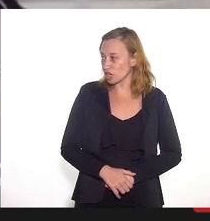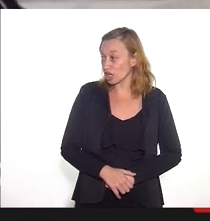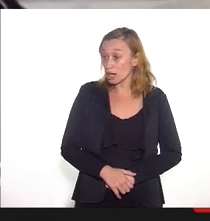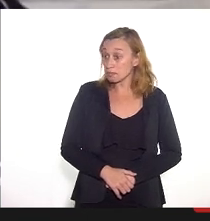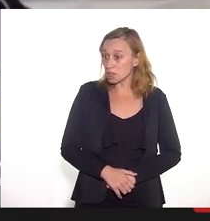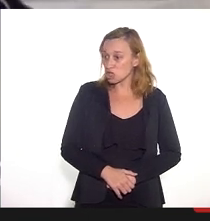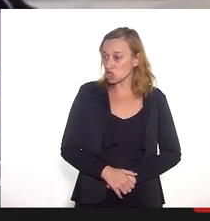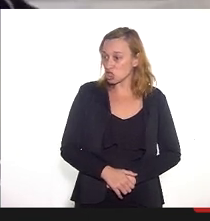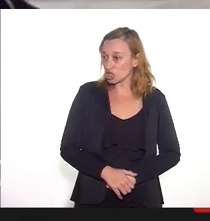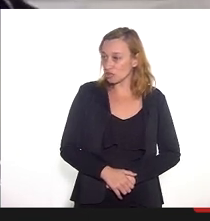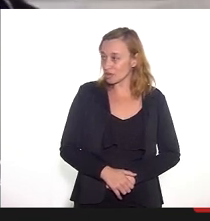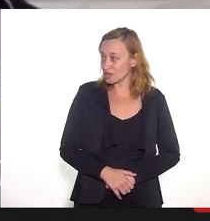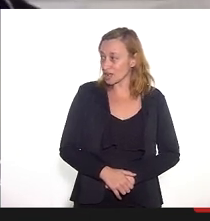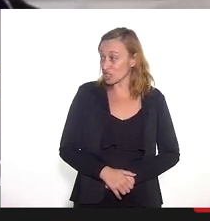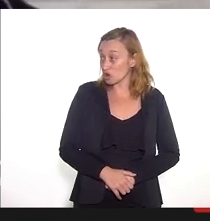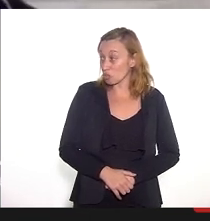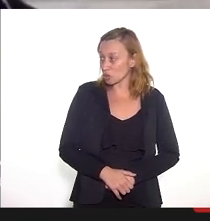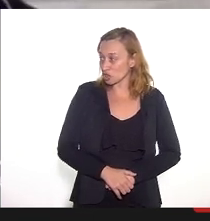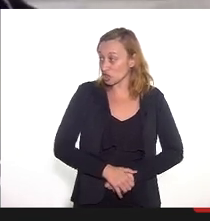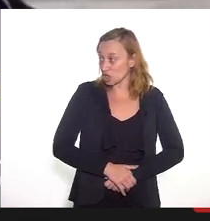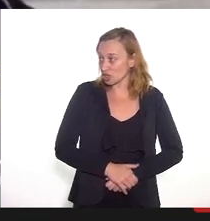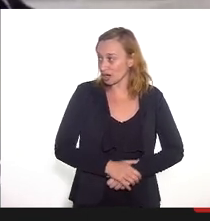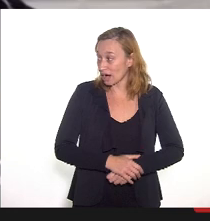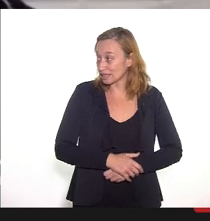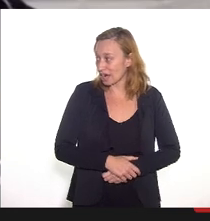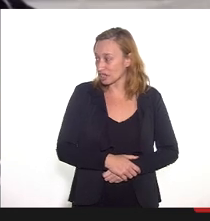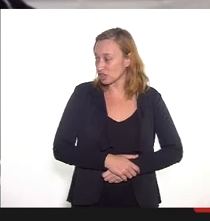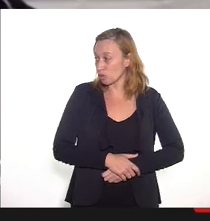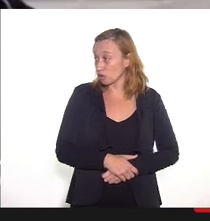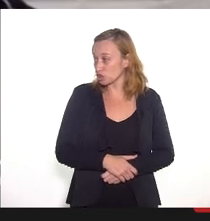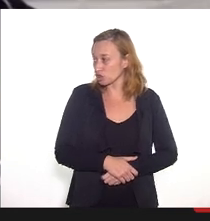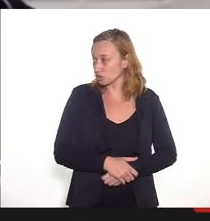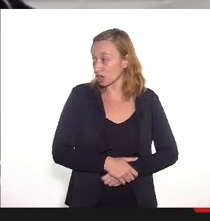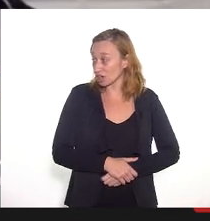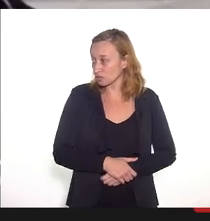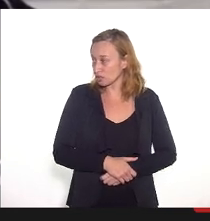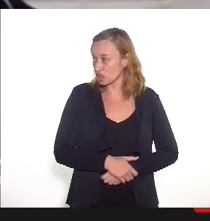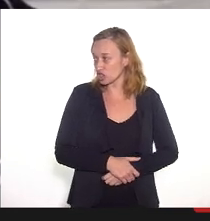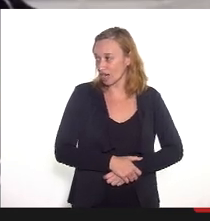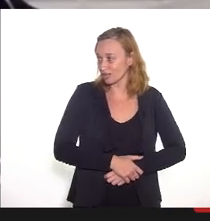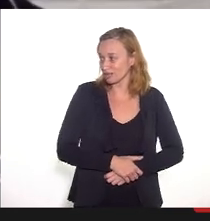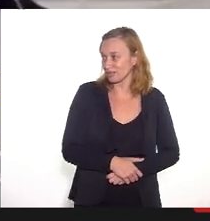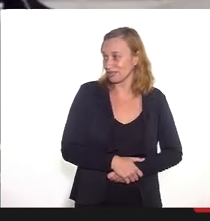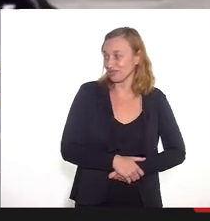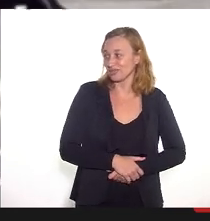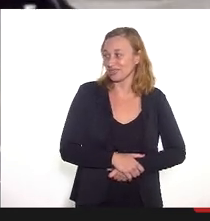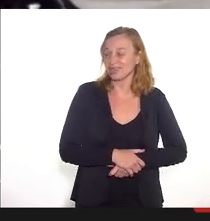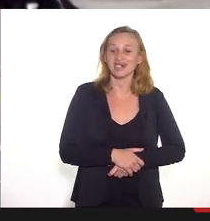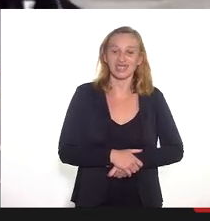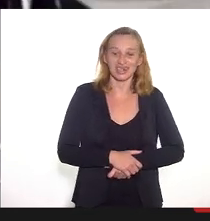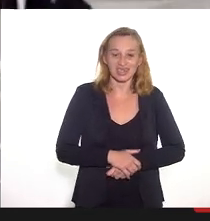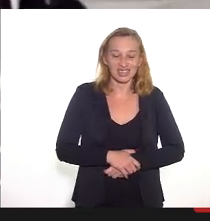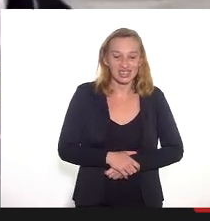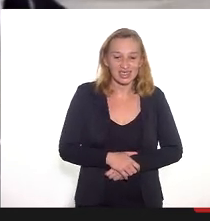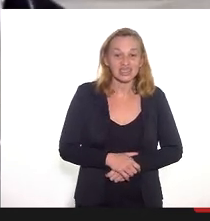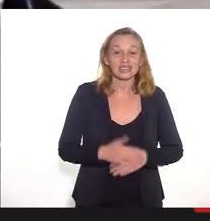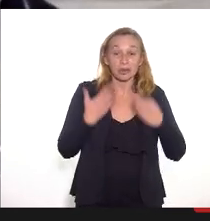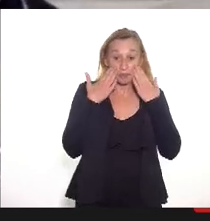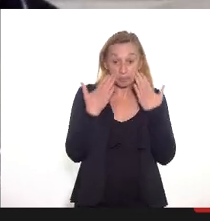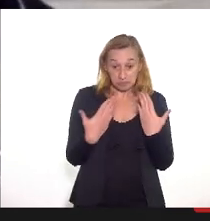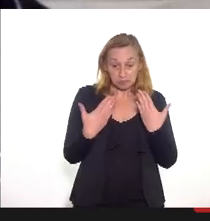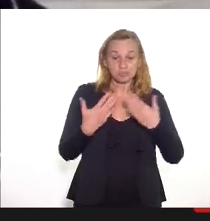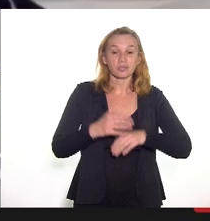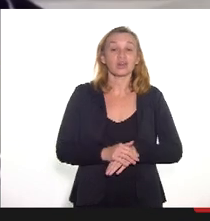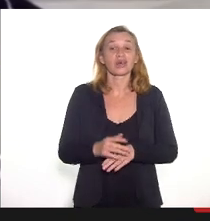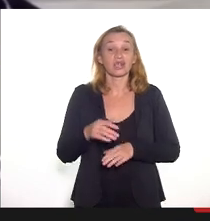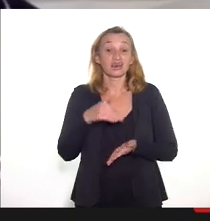suas considerações, mas é só uma observação, contribuindo aqui com a fala da deputada Lucinha, é que na apresentação,